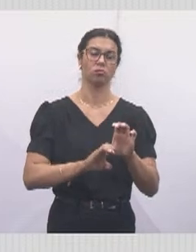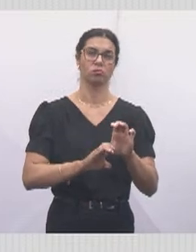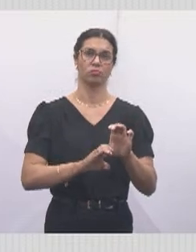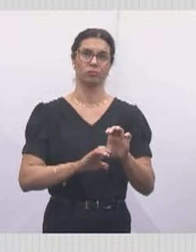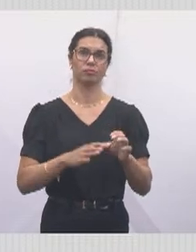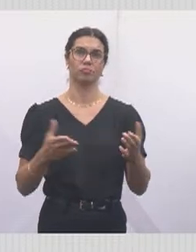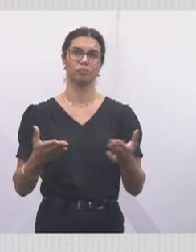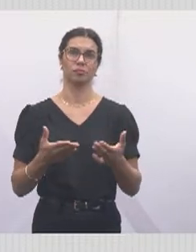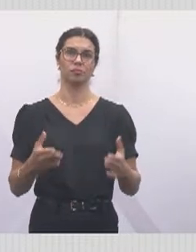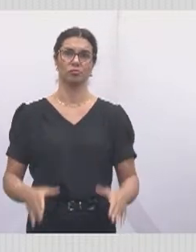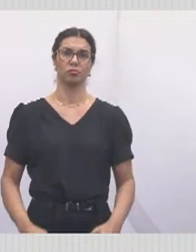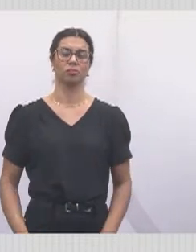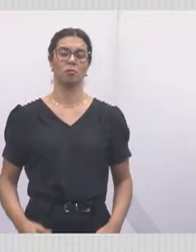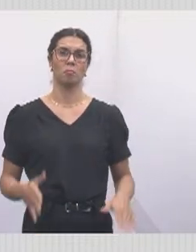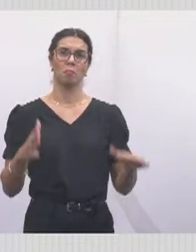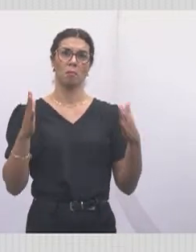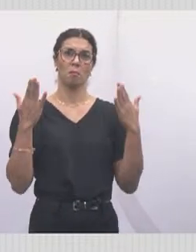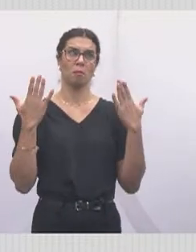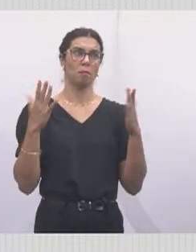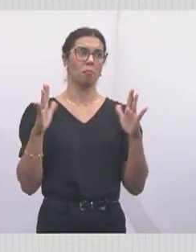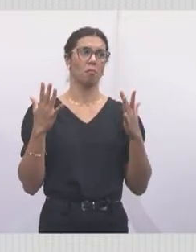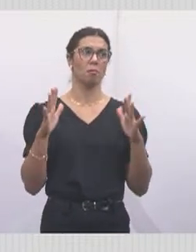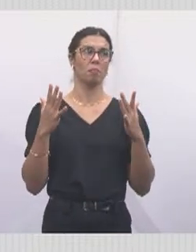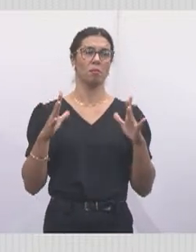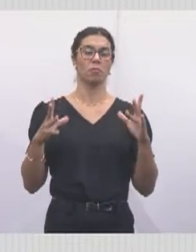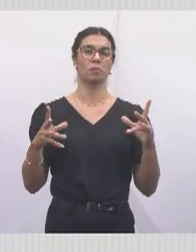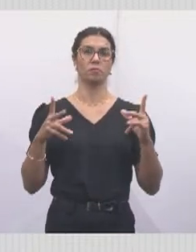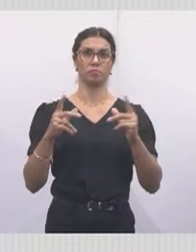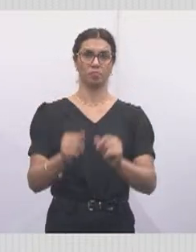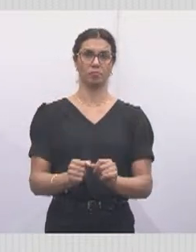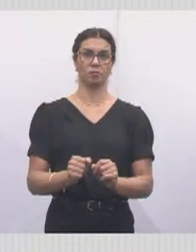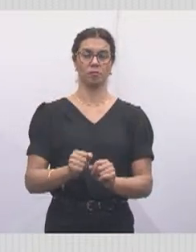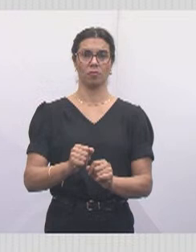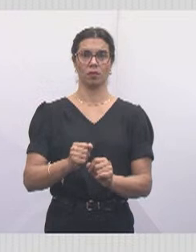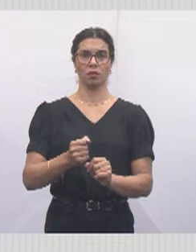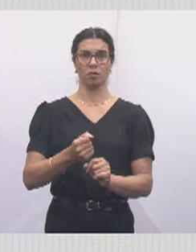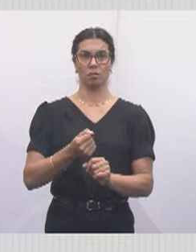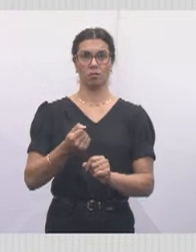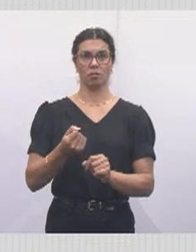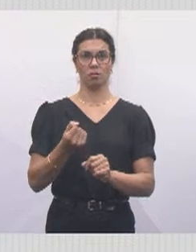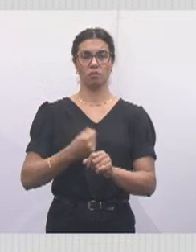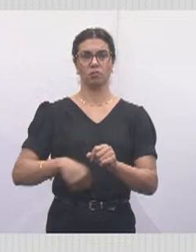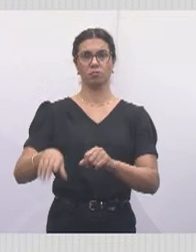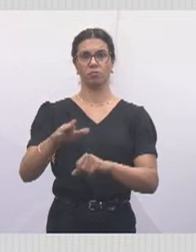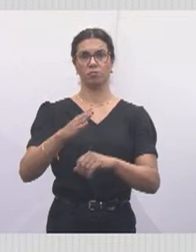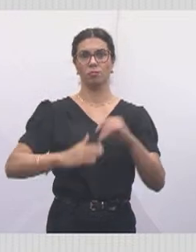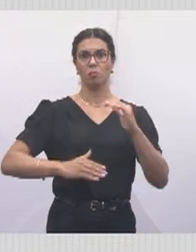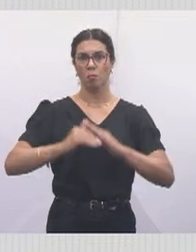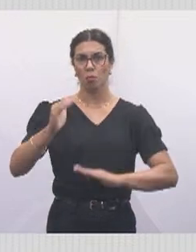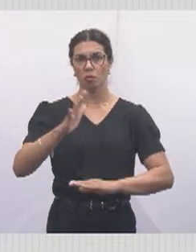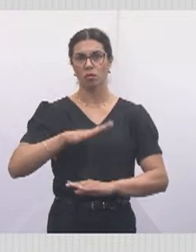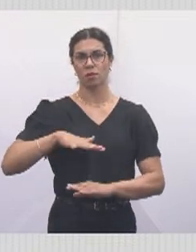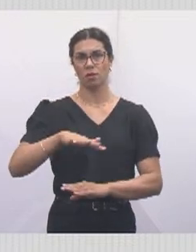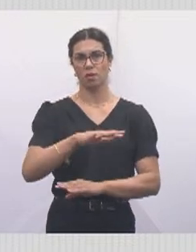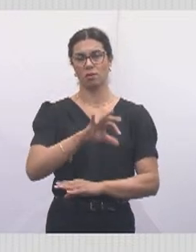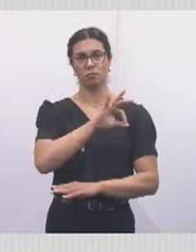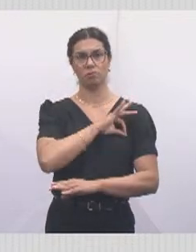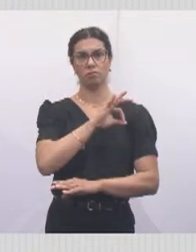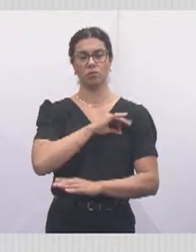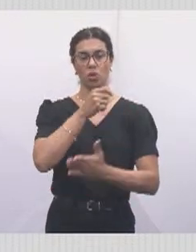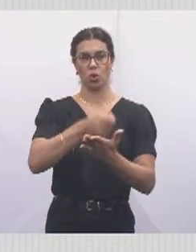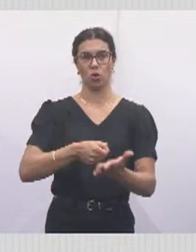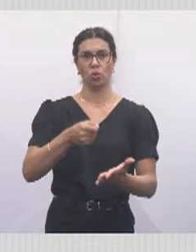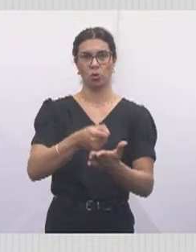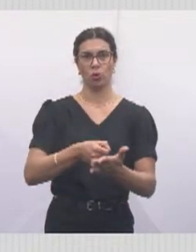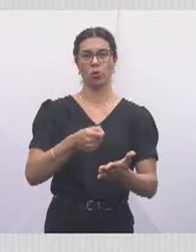Militar. Parabéns aí a todos os militares que têm lutado pela nossa pátria,